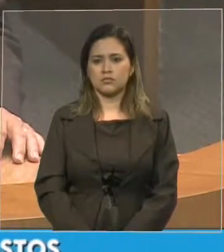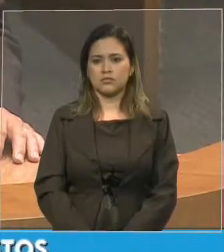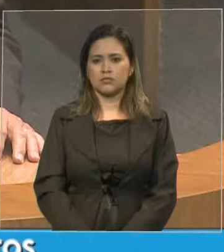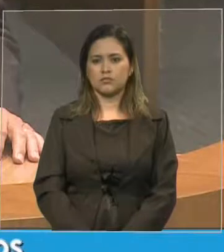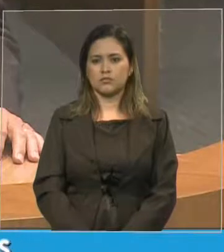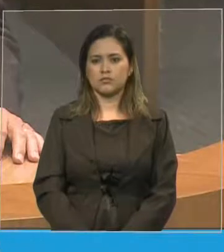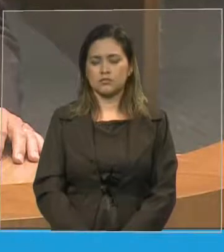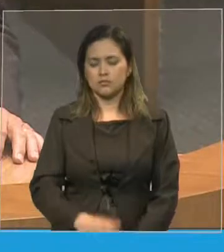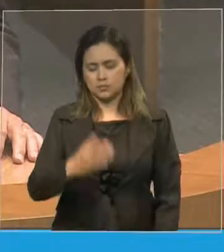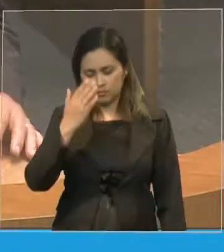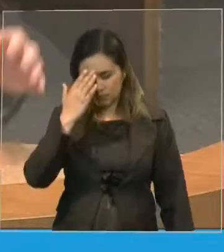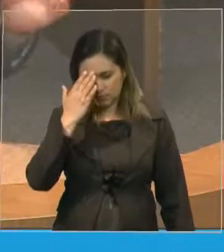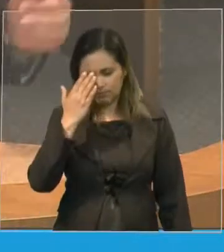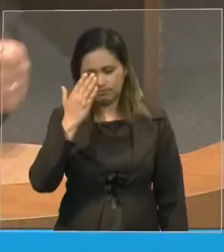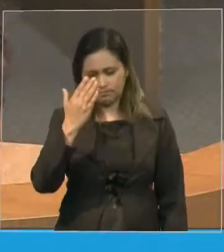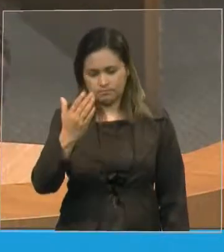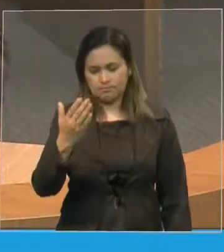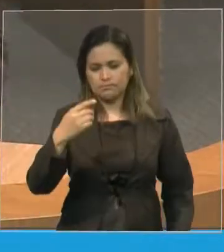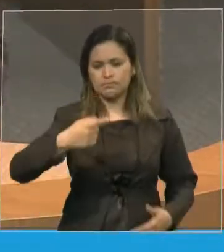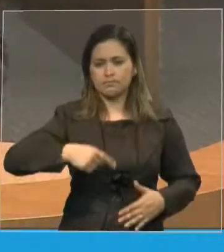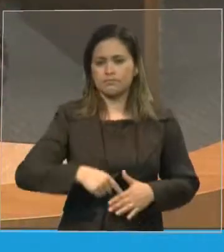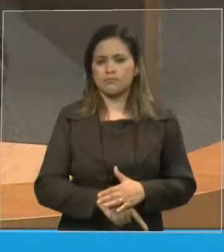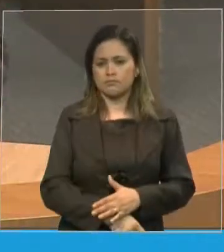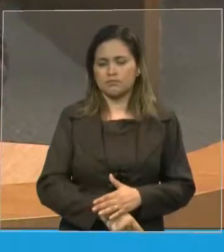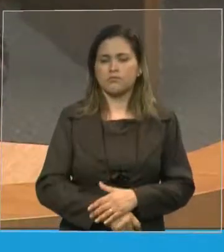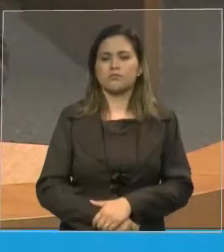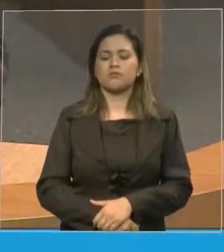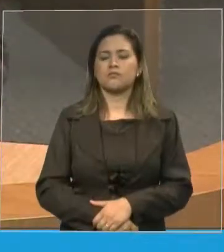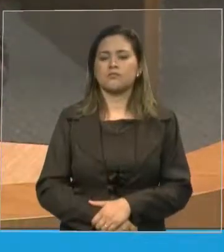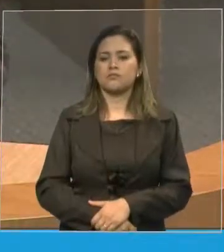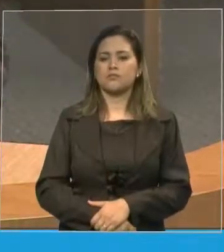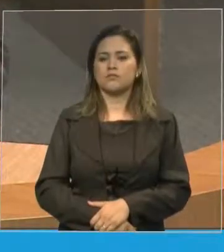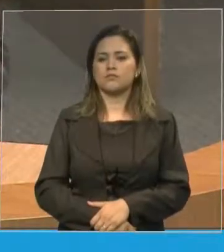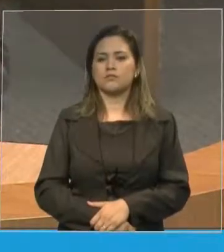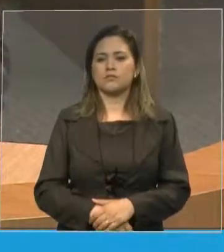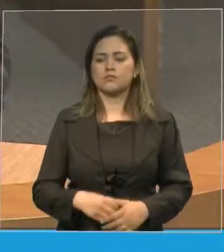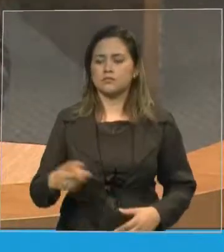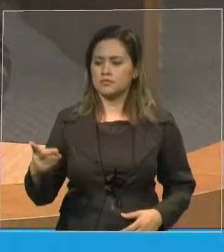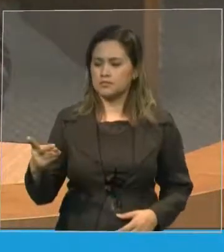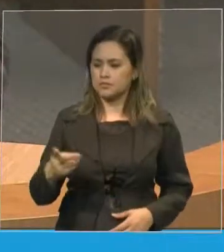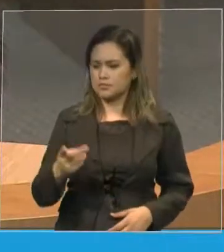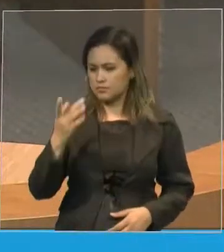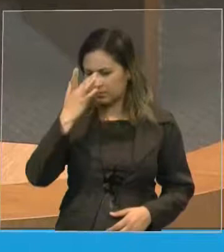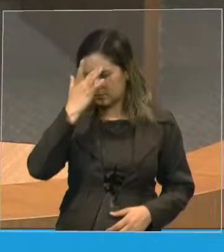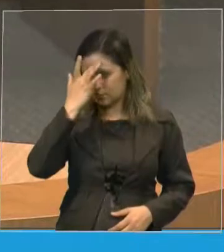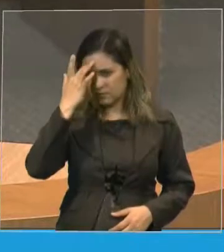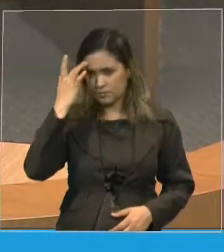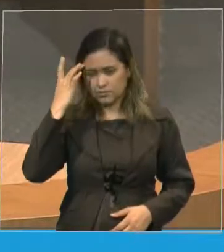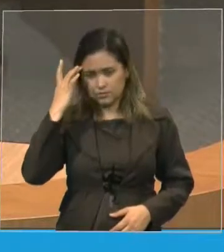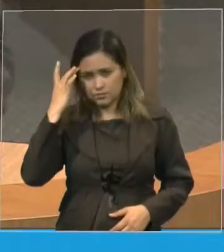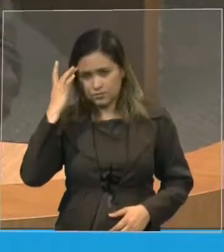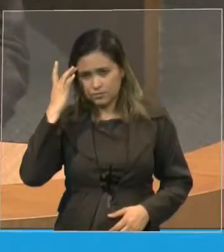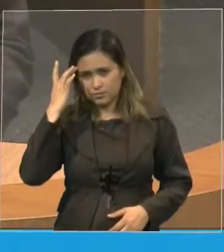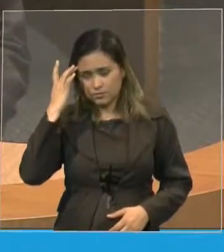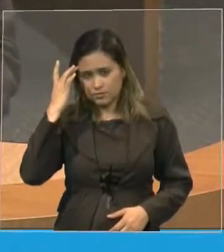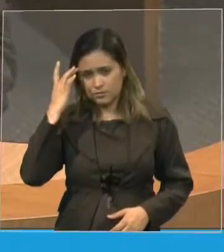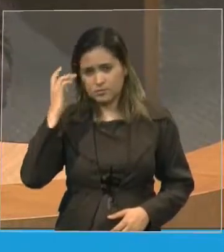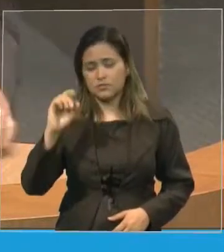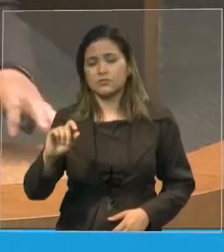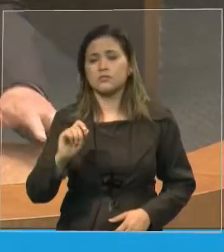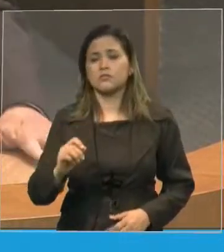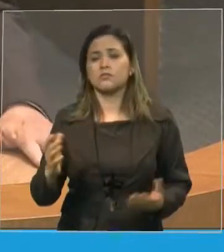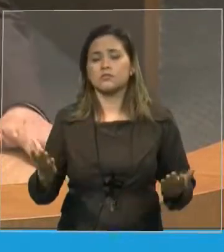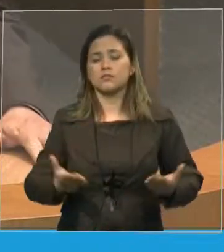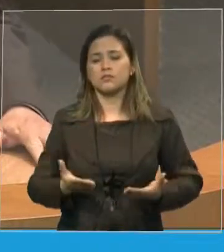homenagem com dois ilustres maranhense agora pastor Ivan